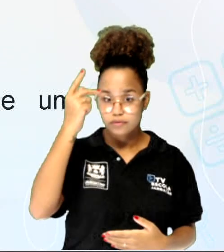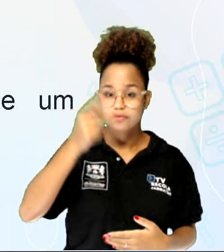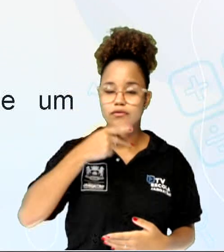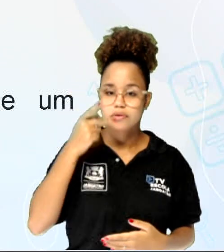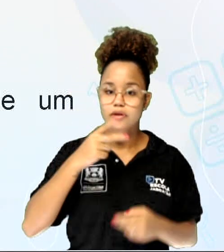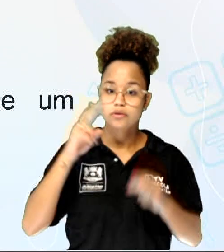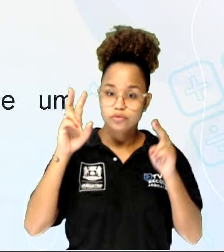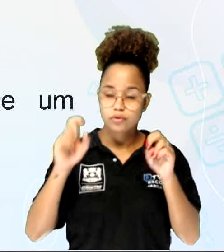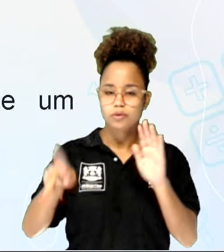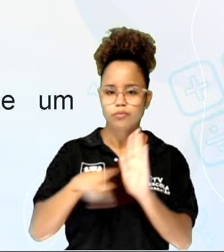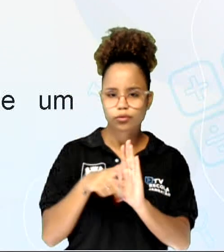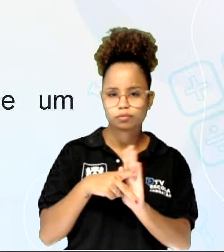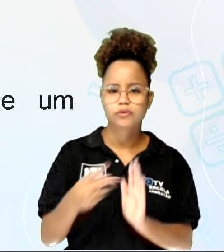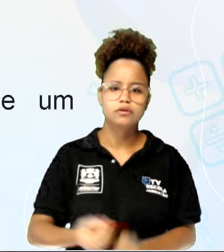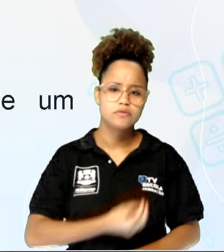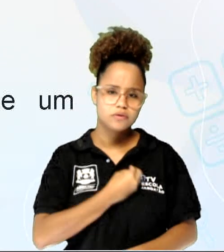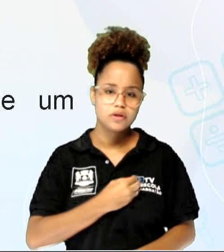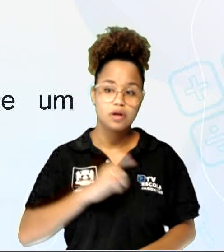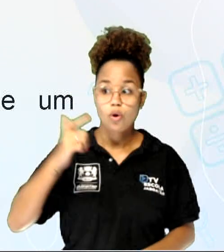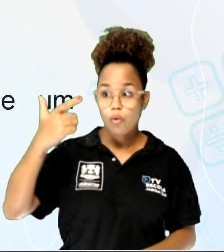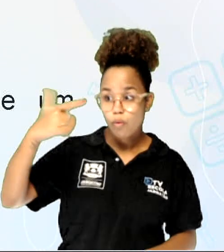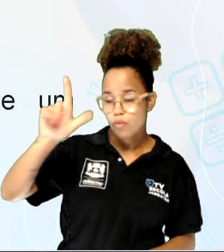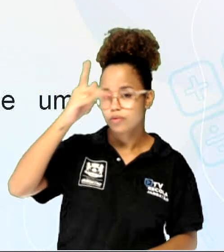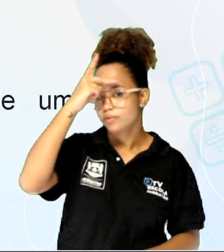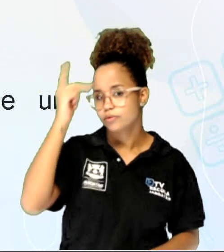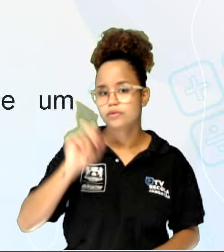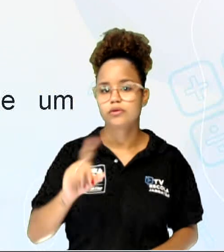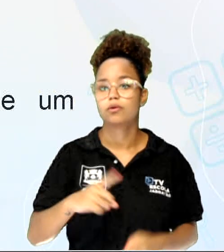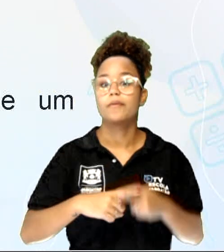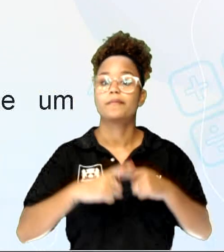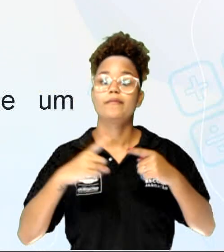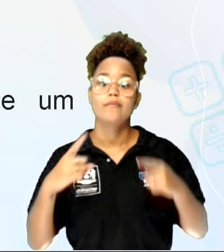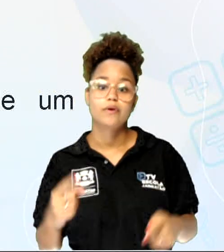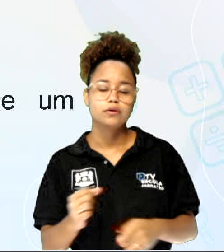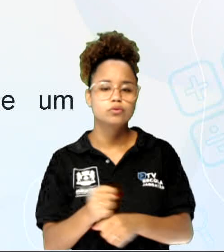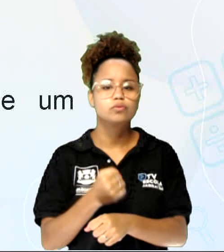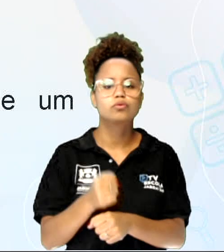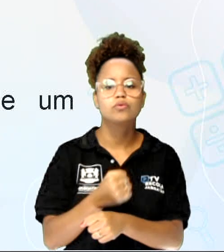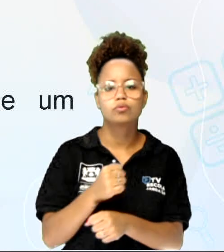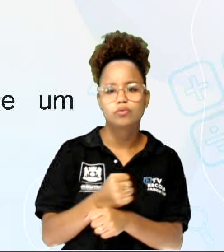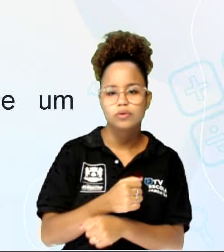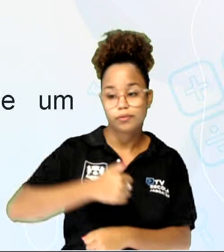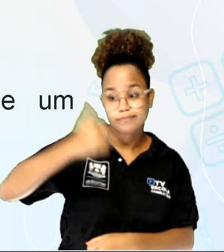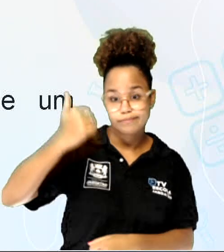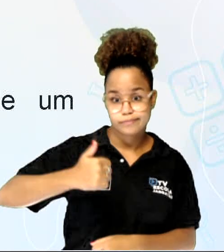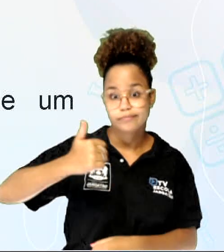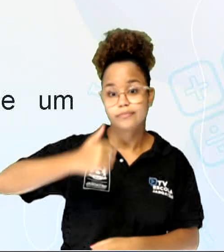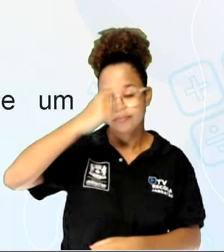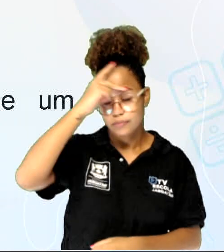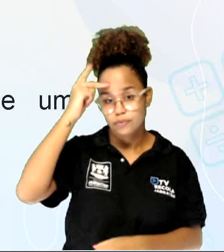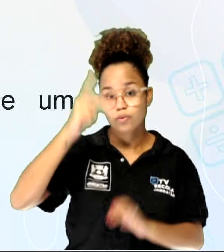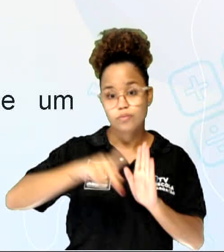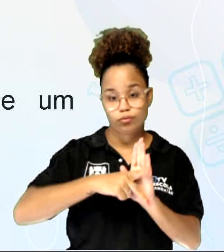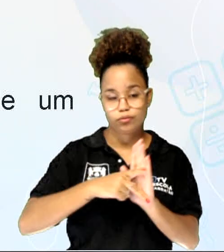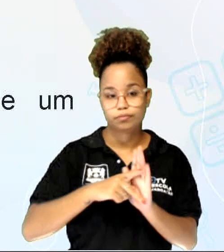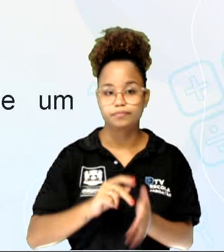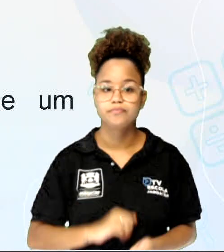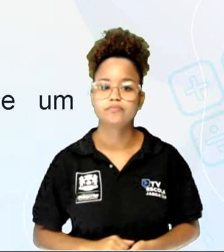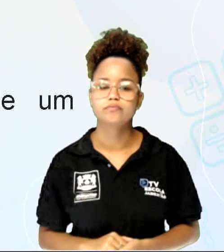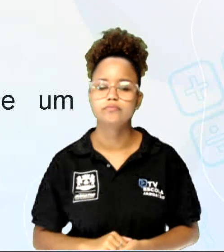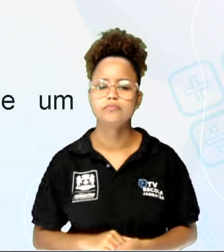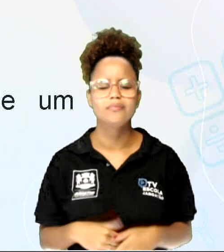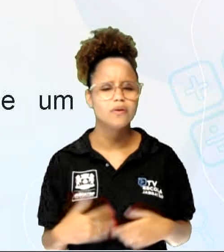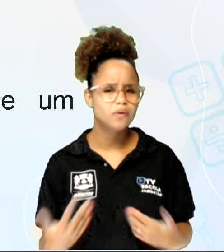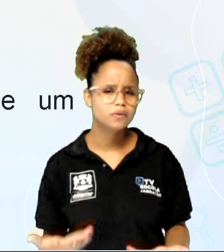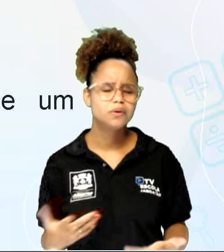vida. Não é uma terceira pessoa, mas sim uma obra narrada em primeira pessoa. Aí você se